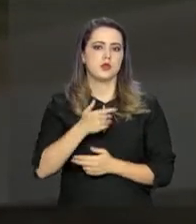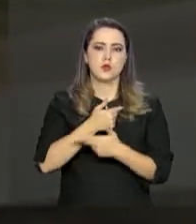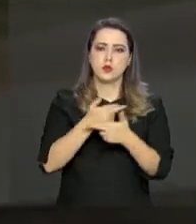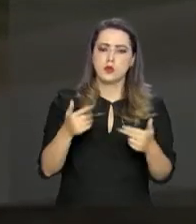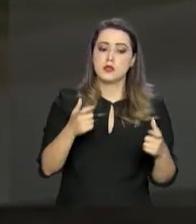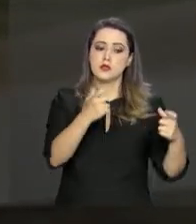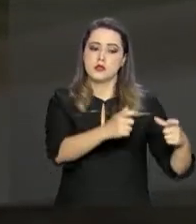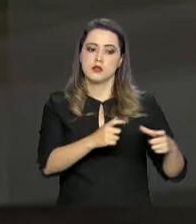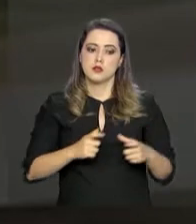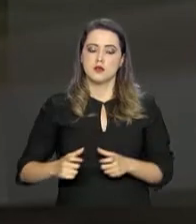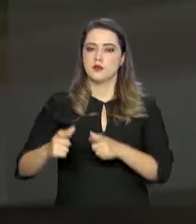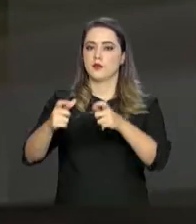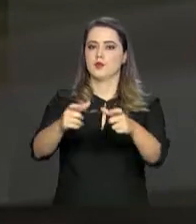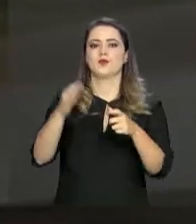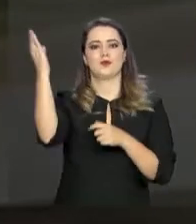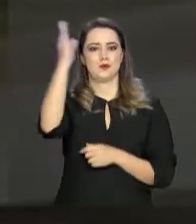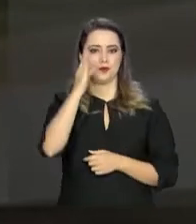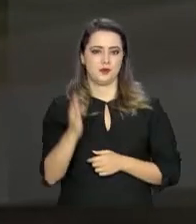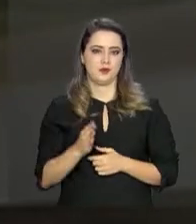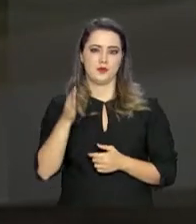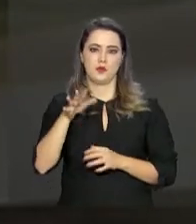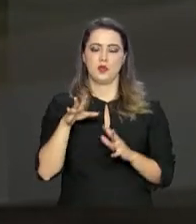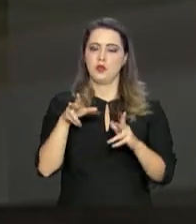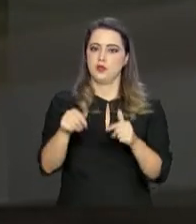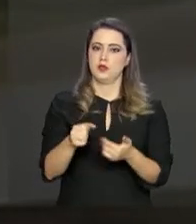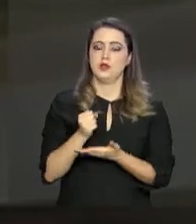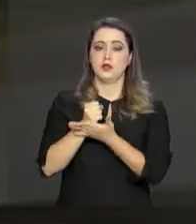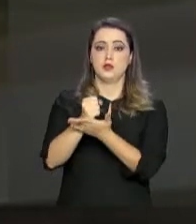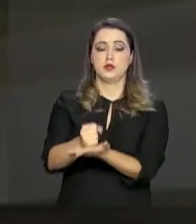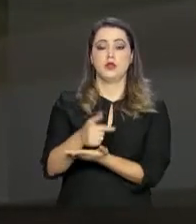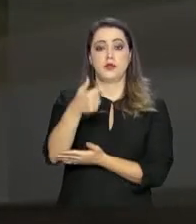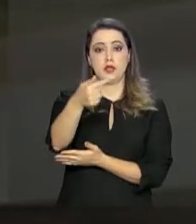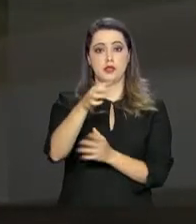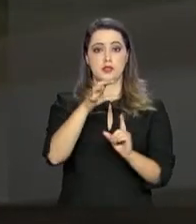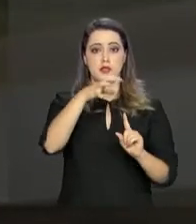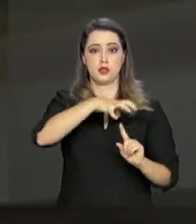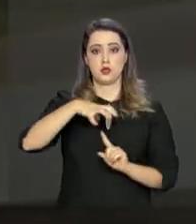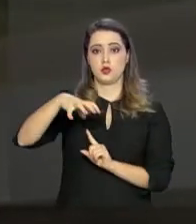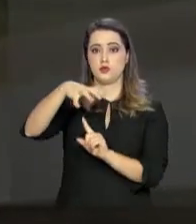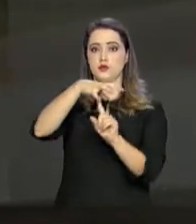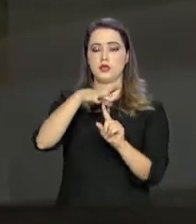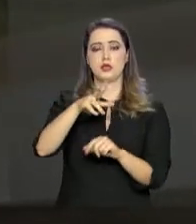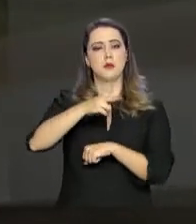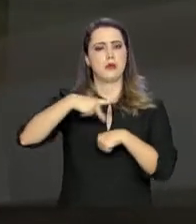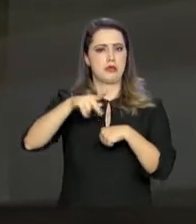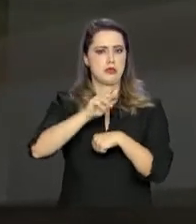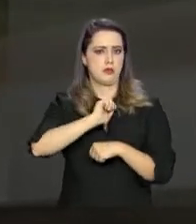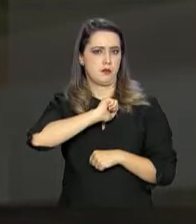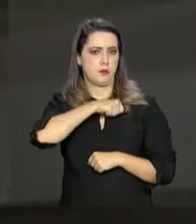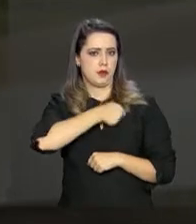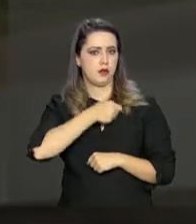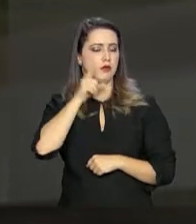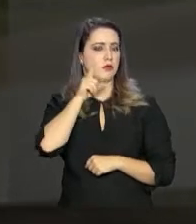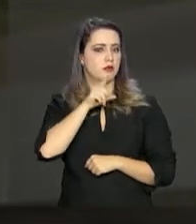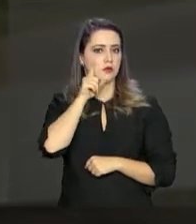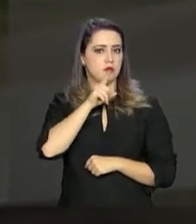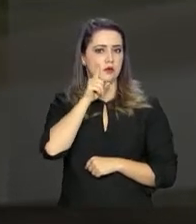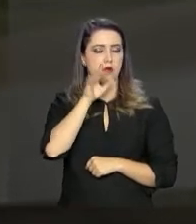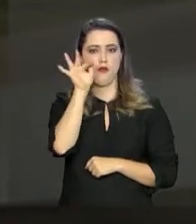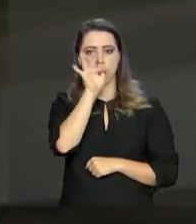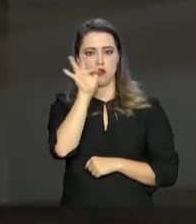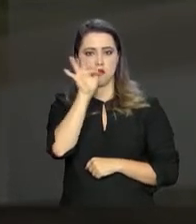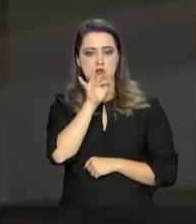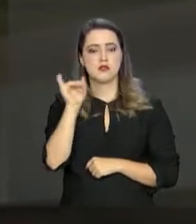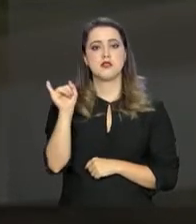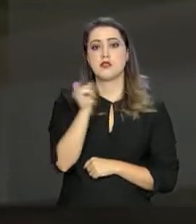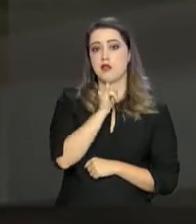destinos turísticos do Brasil. Ao todo serão sete eventos em países como Espanha, Estados Unidos, França,